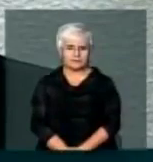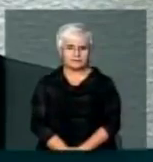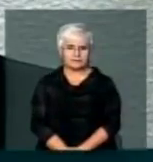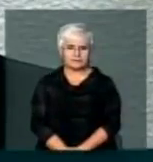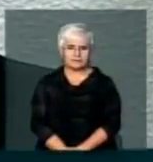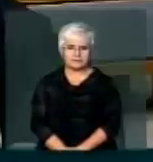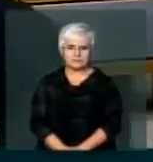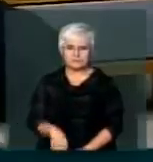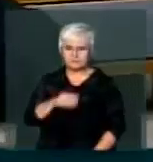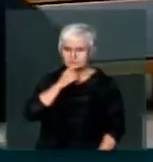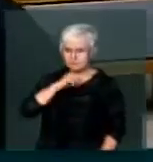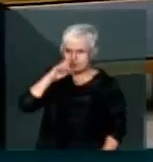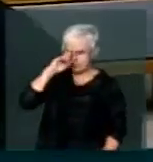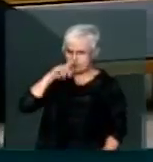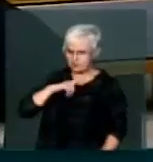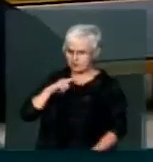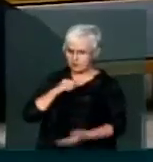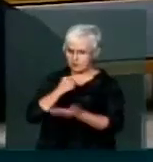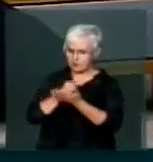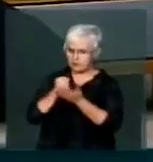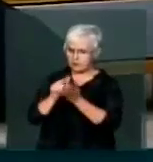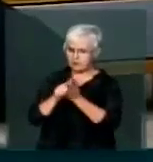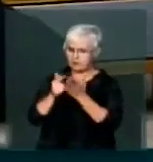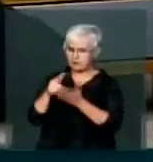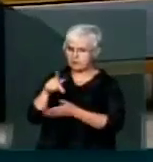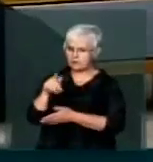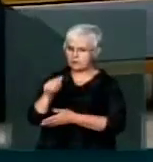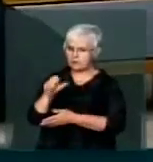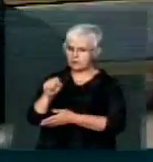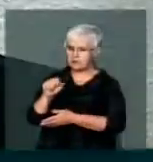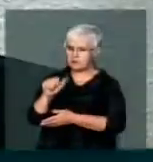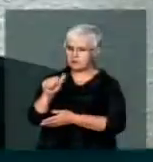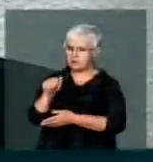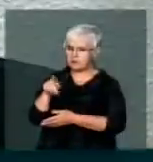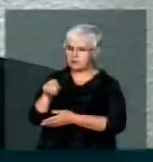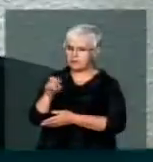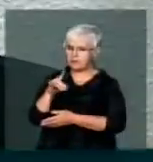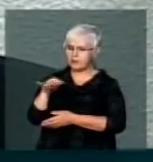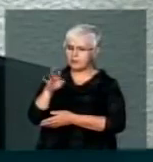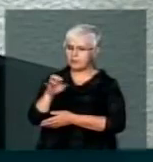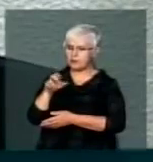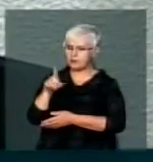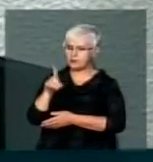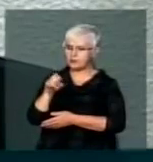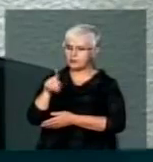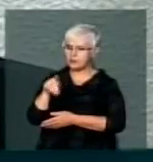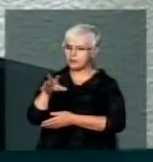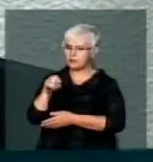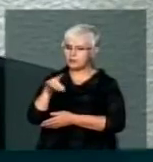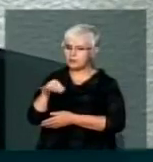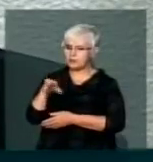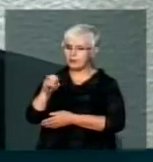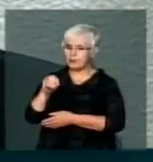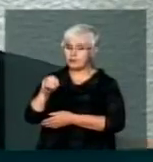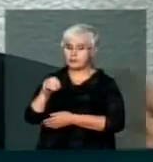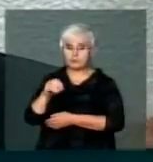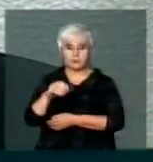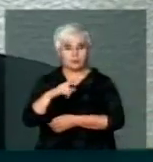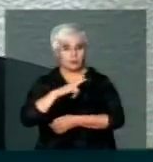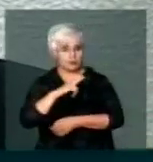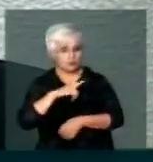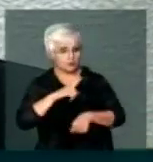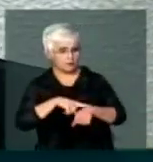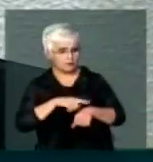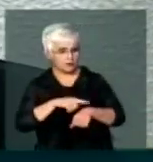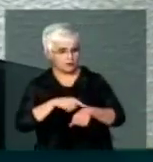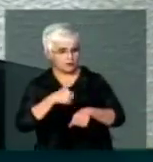Vossa senhoria tem passaporte diplomático? Ou teve alguma vez? Eu tive na época que eu era diretor internacional Em